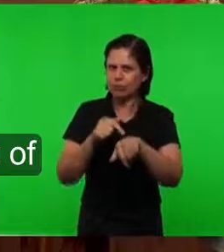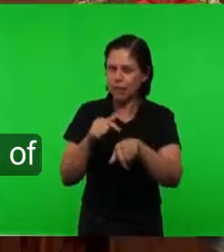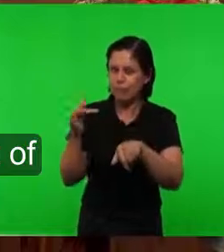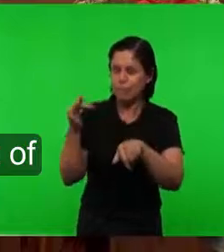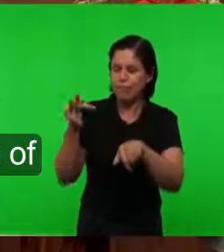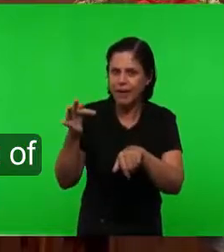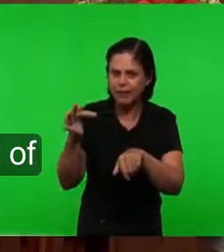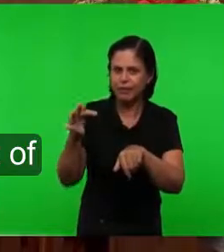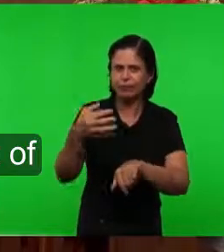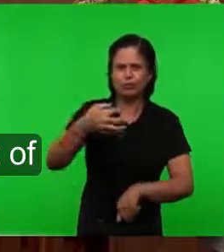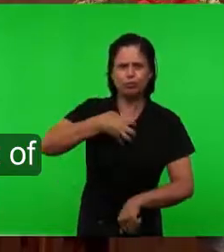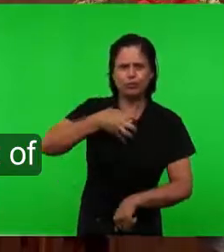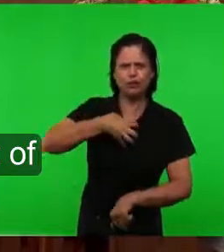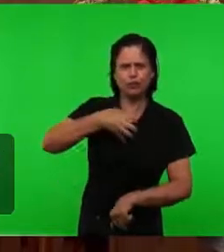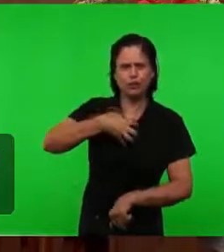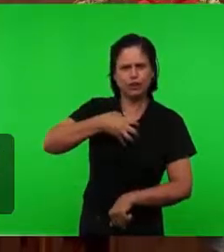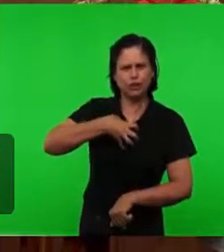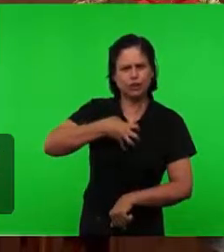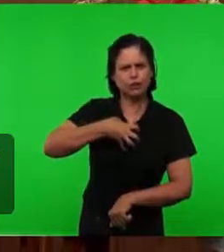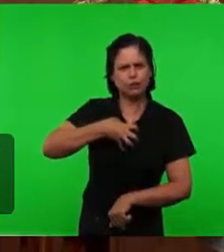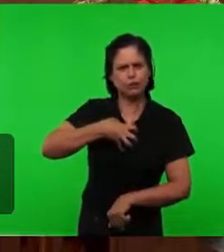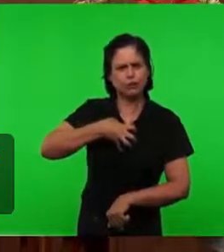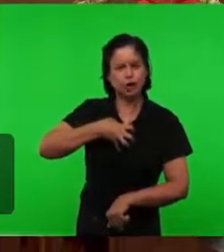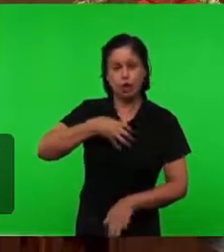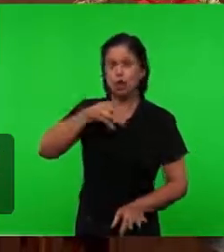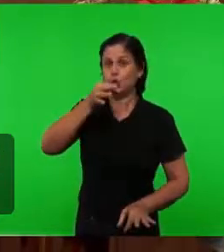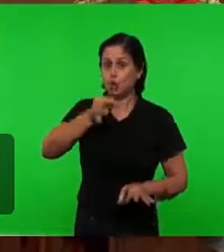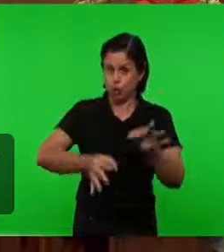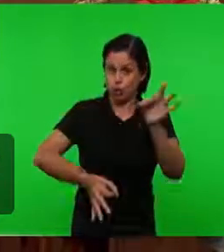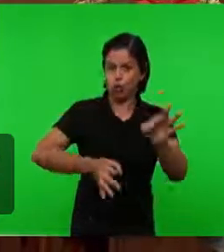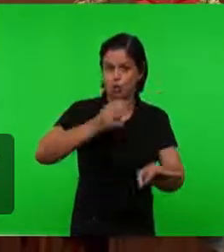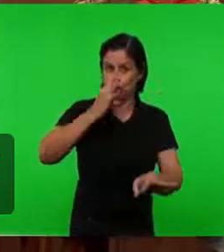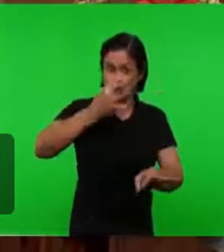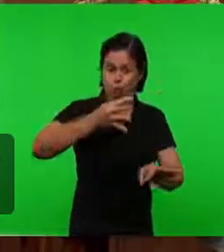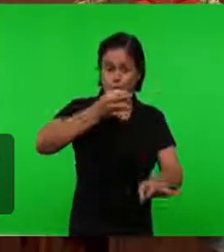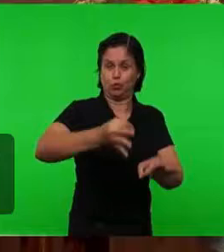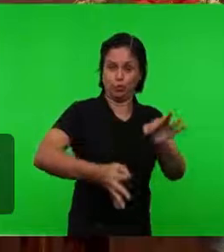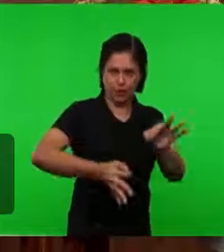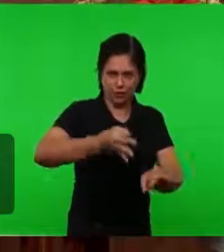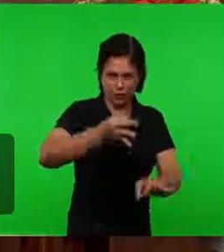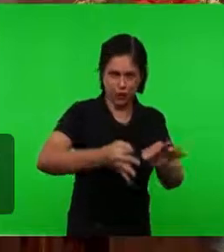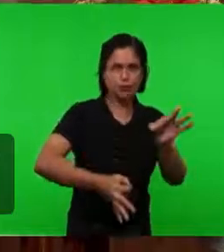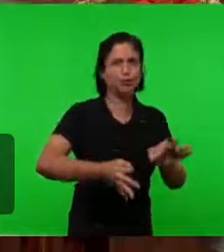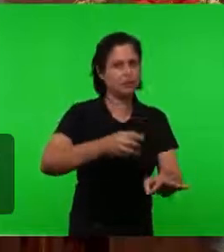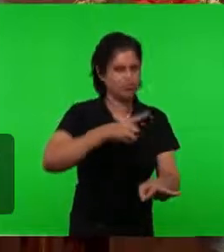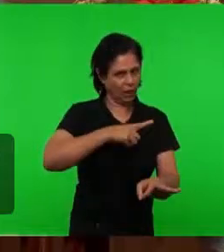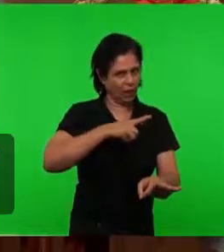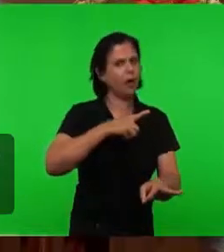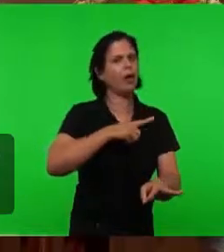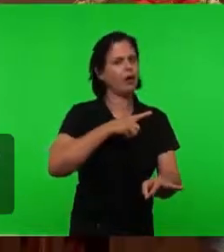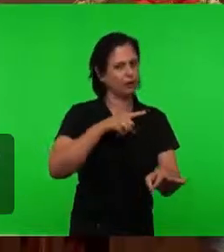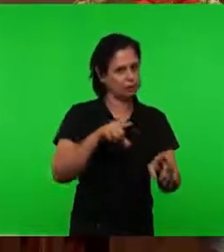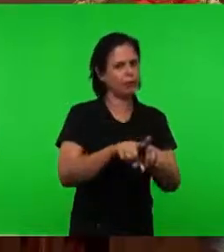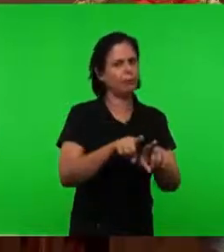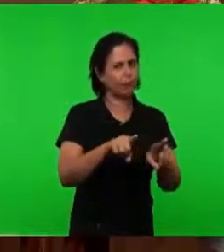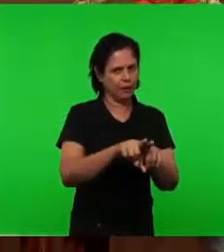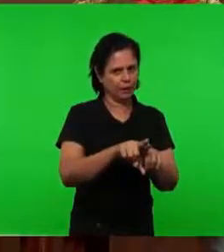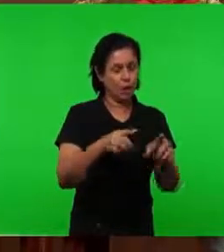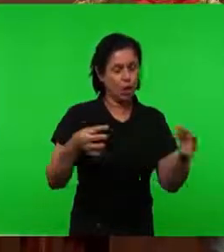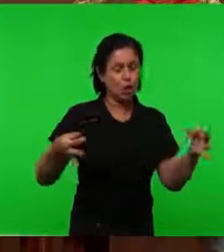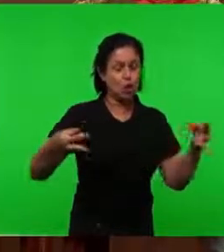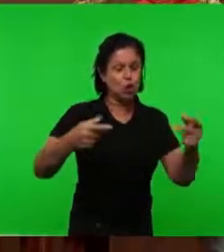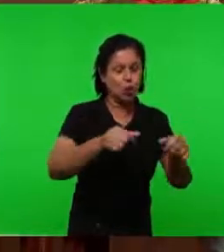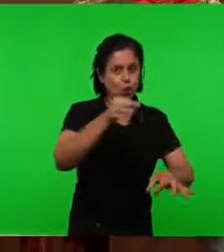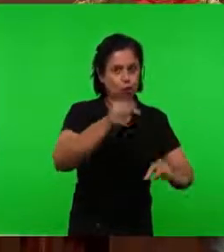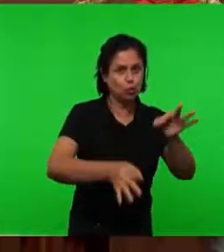Sobre o aspecto De juízos Nós vamos ver Que os juízos Todos Já estão